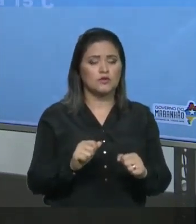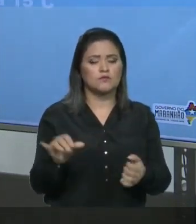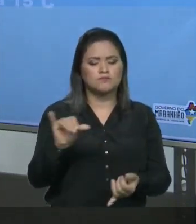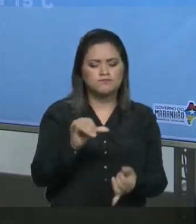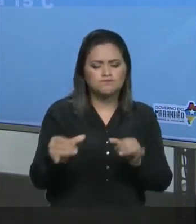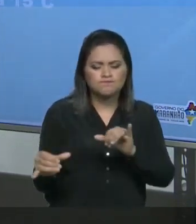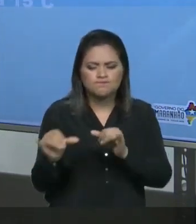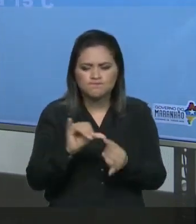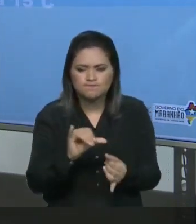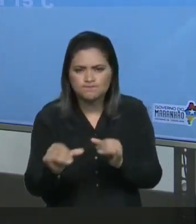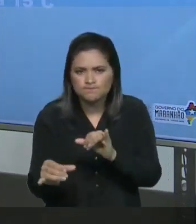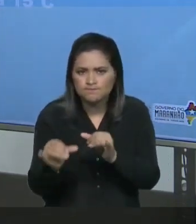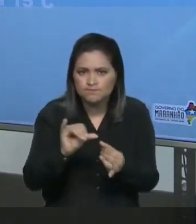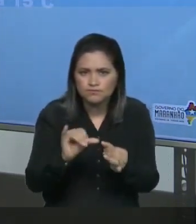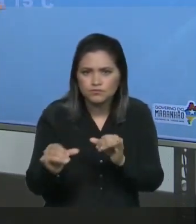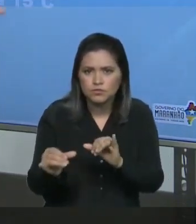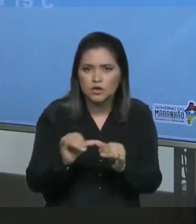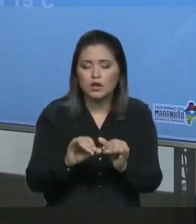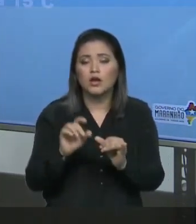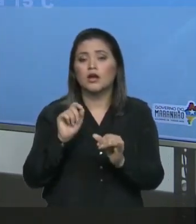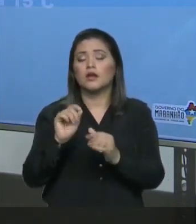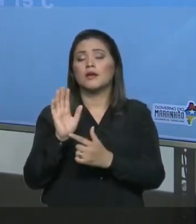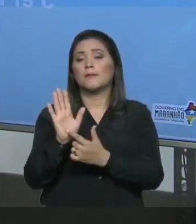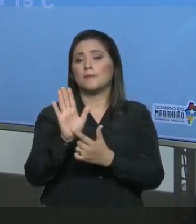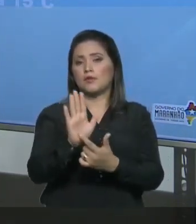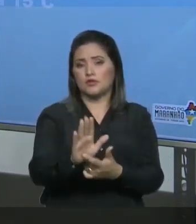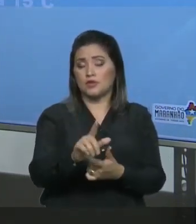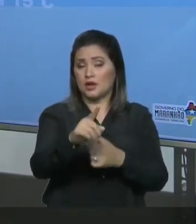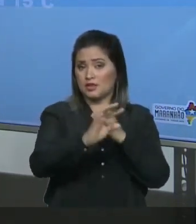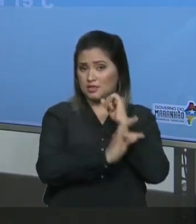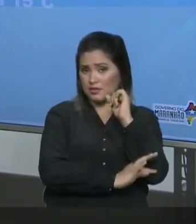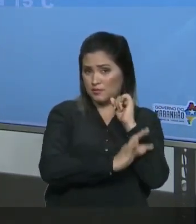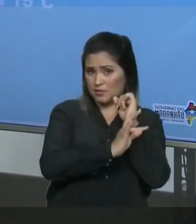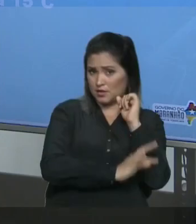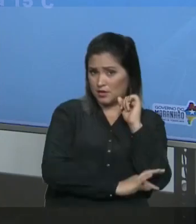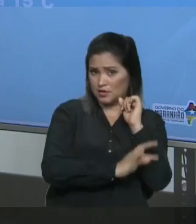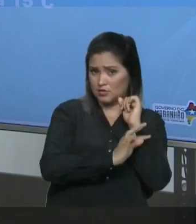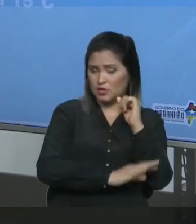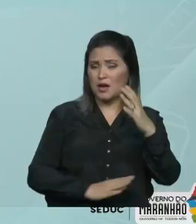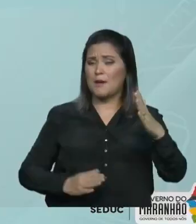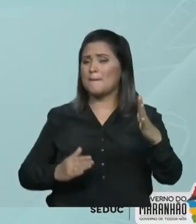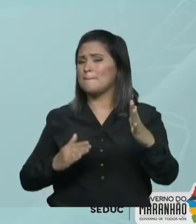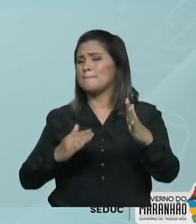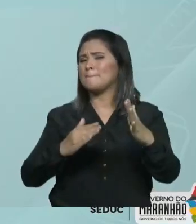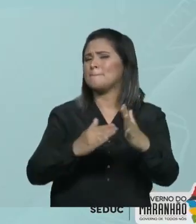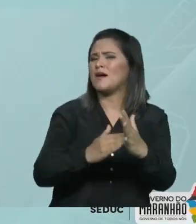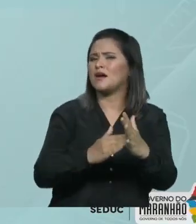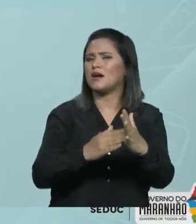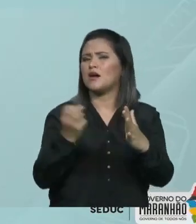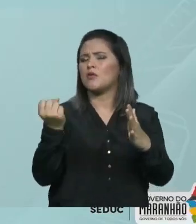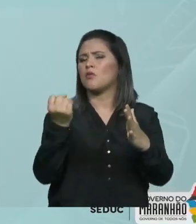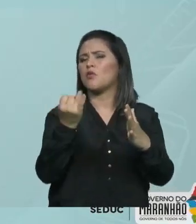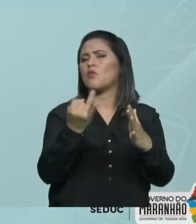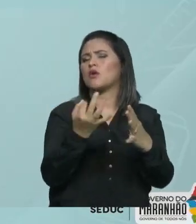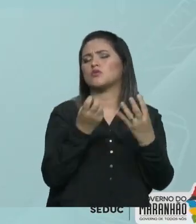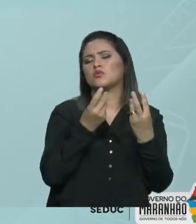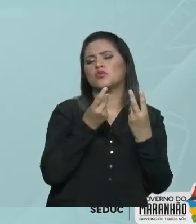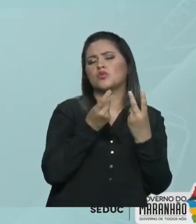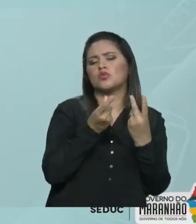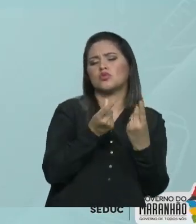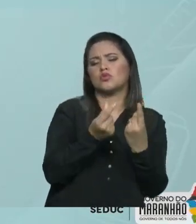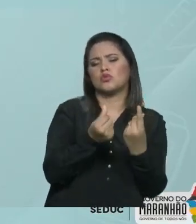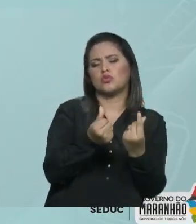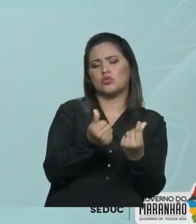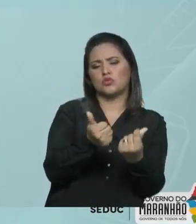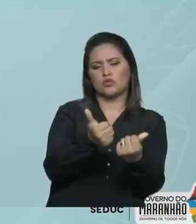indica naquela determinada temperatura A máxima quantidade de soluto que eu consigo dissolver Numa